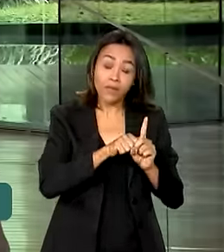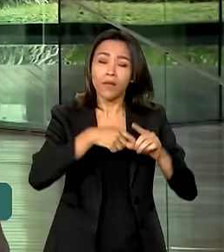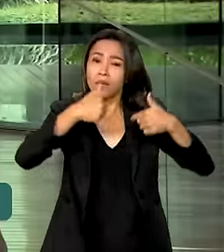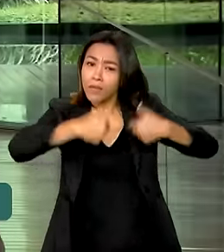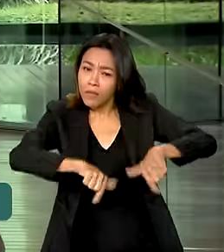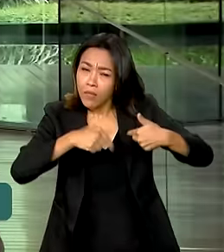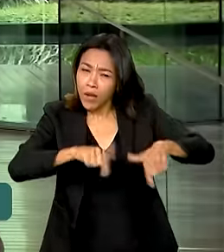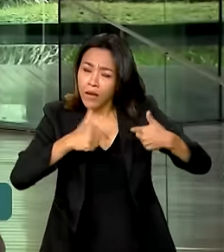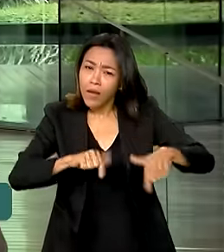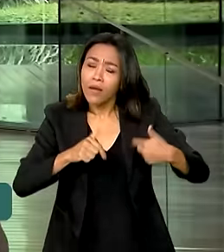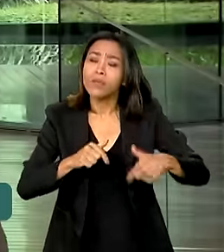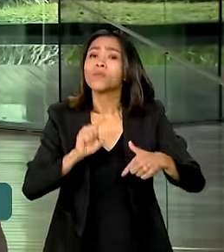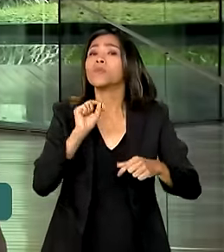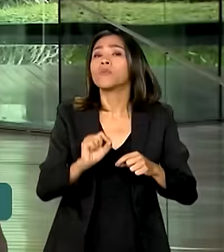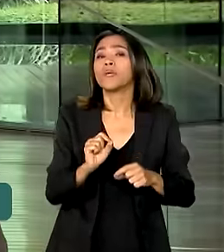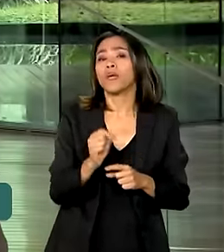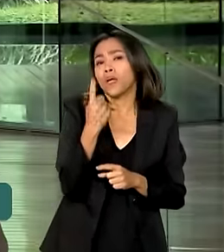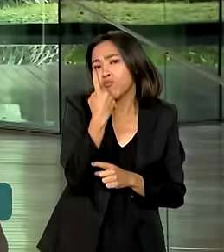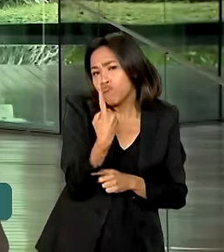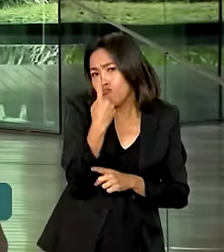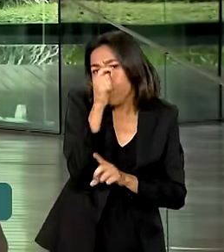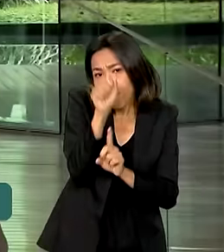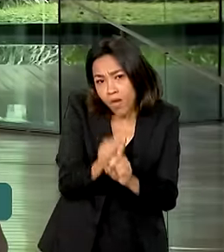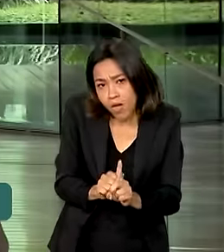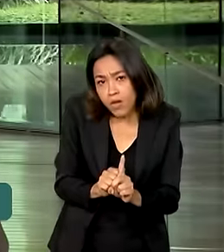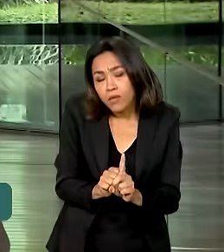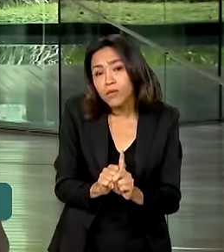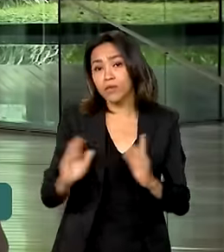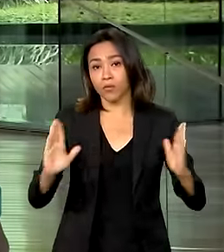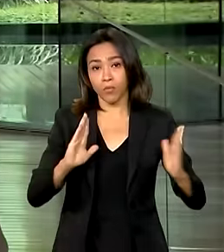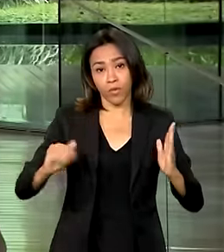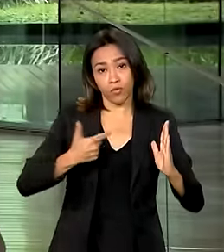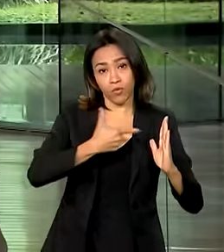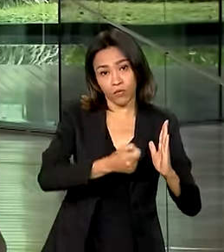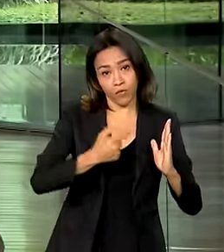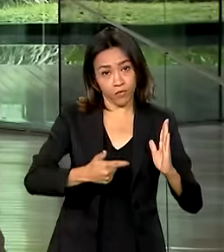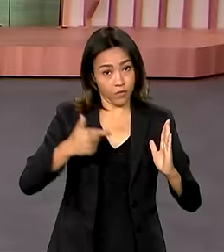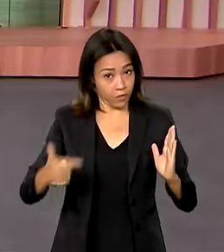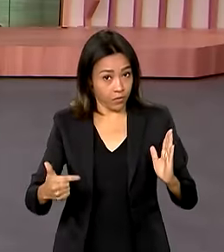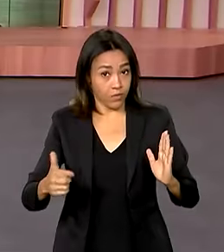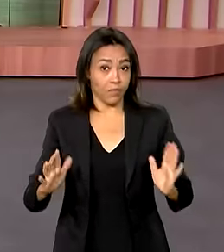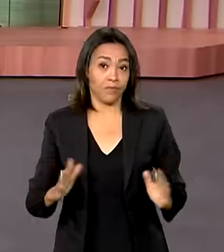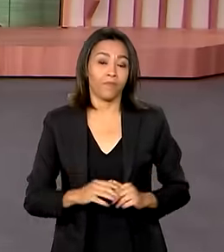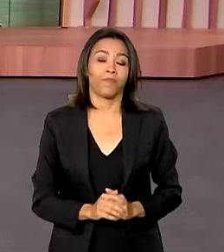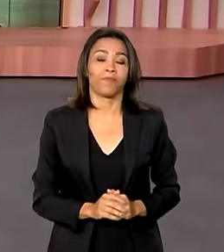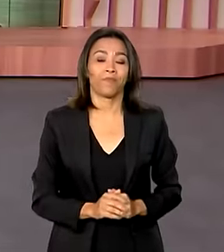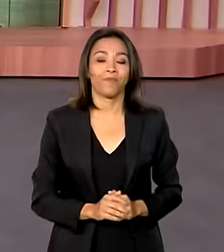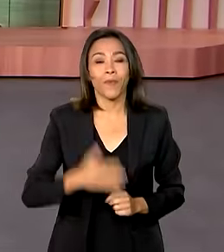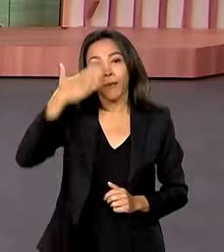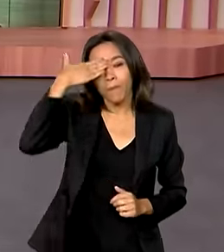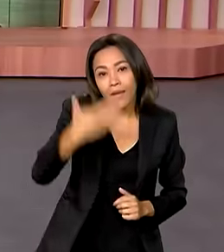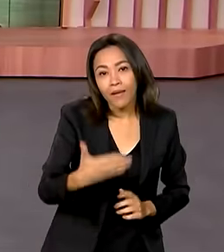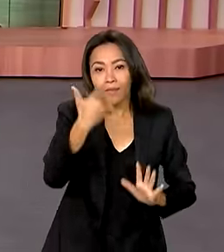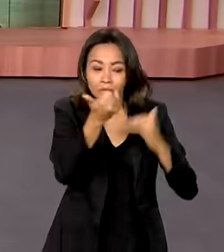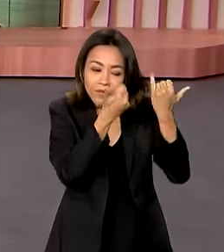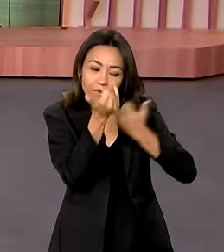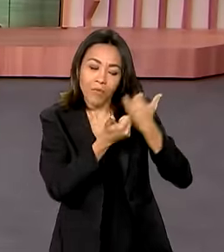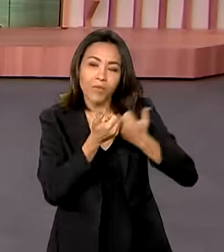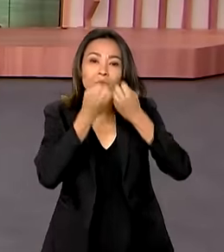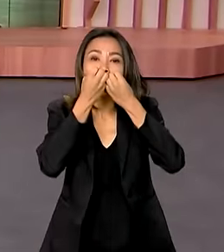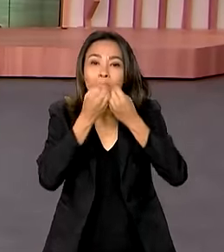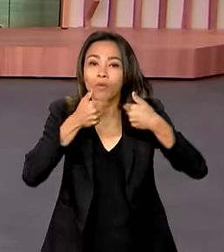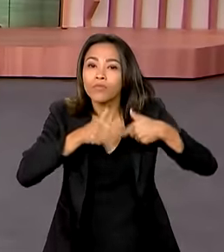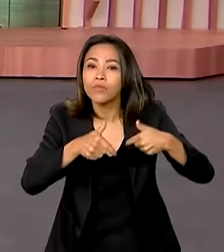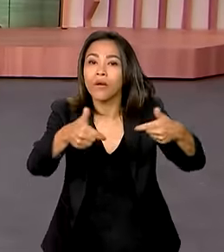mínimo um mês no ano base de 2022. Vanessa. Ok, Dimas, obrigada pelas informações. Bom